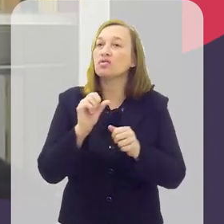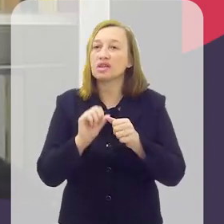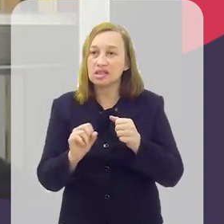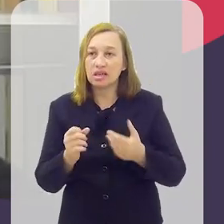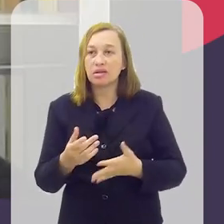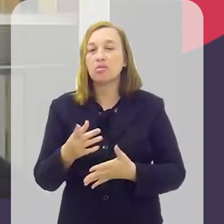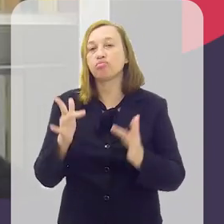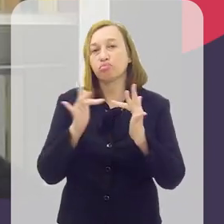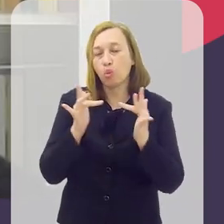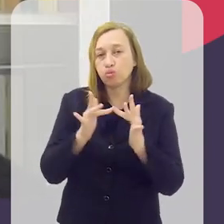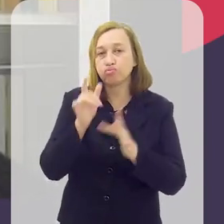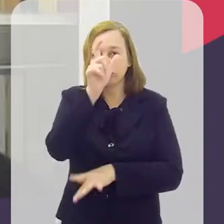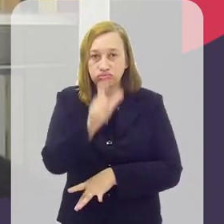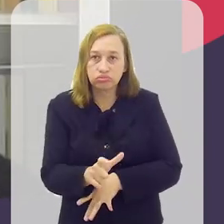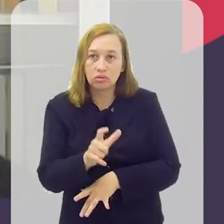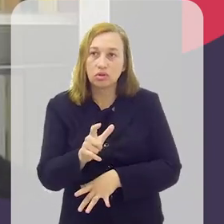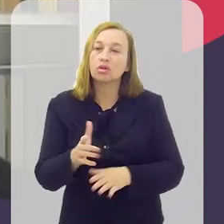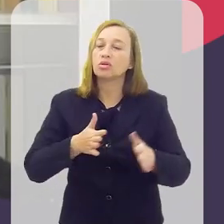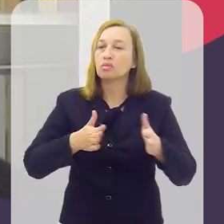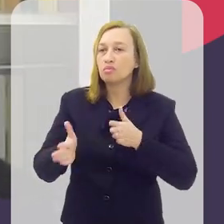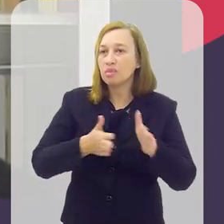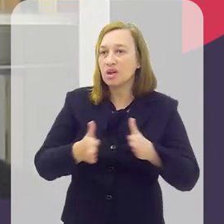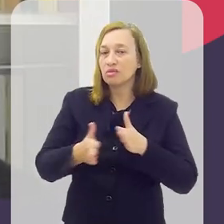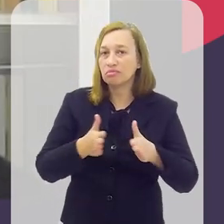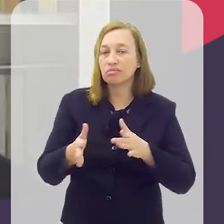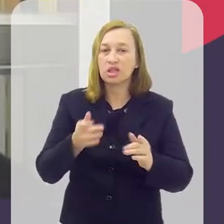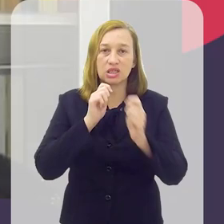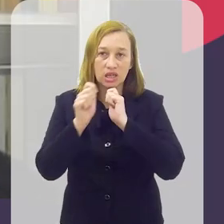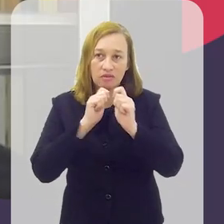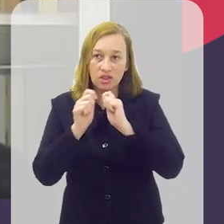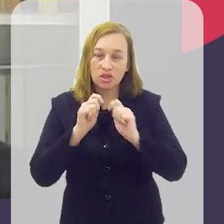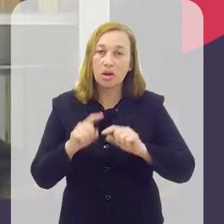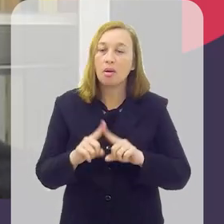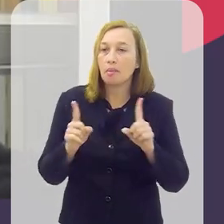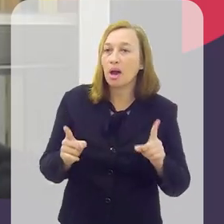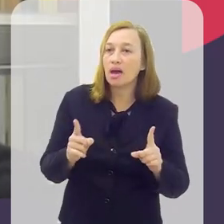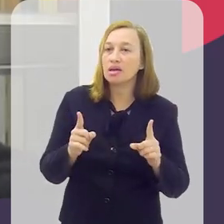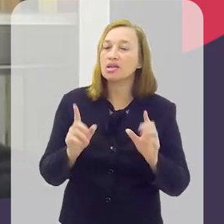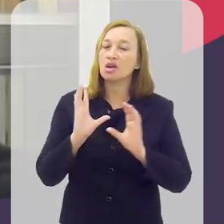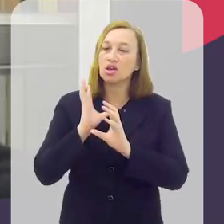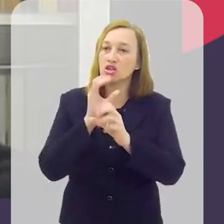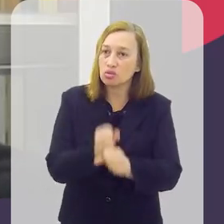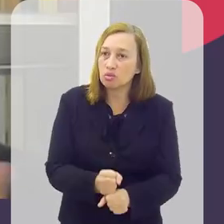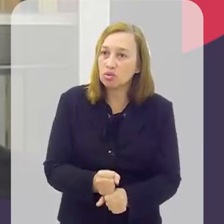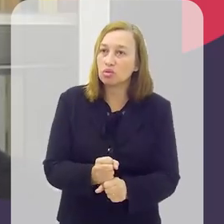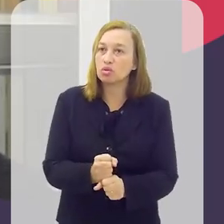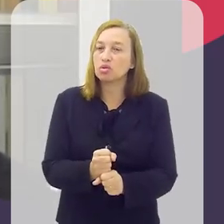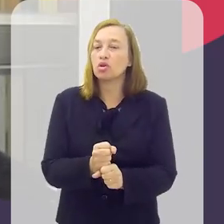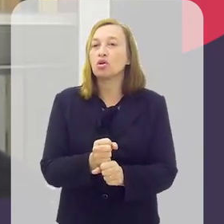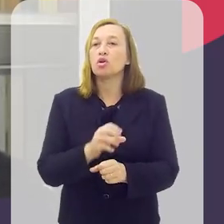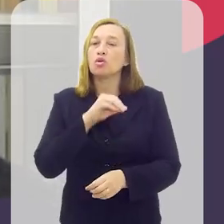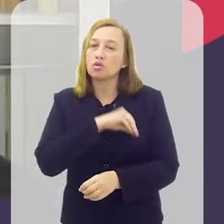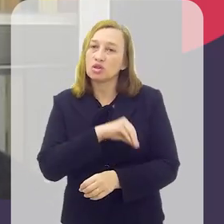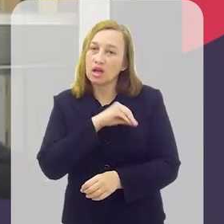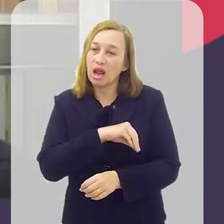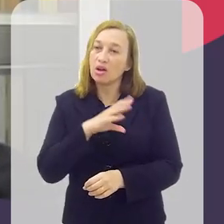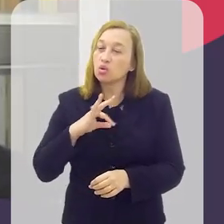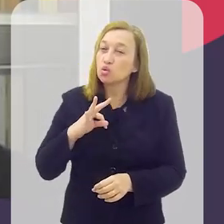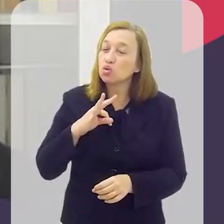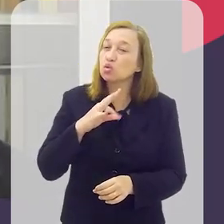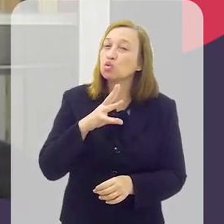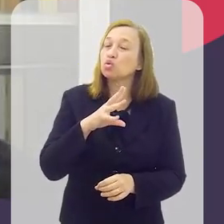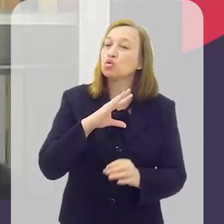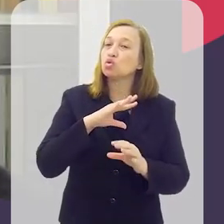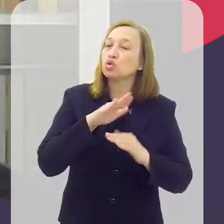inclusive, que foi uma pessoa que eu tive contato durante as entrevistas. Mas assim, de forma bem resumida, os ganhos líquidos, né? Tirando